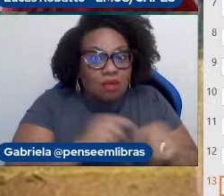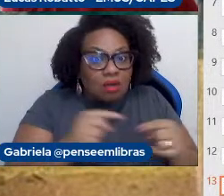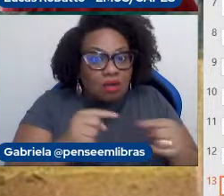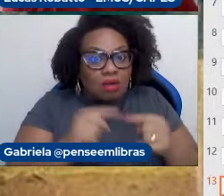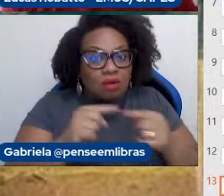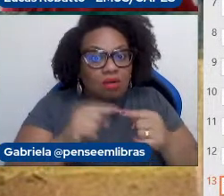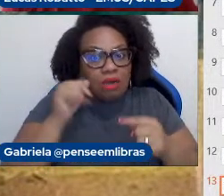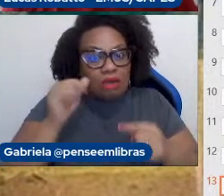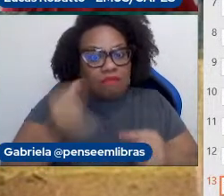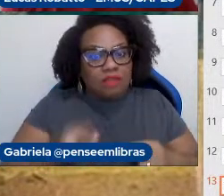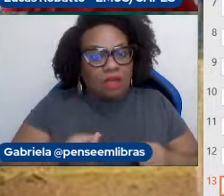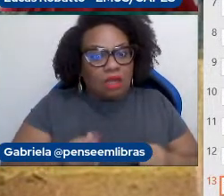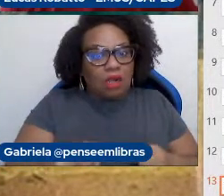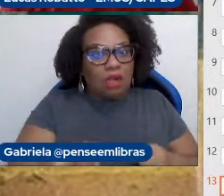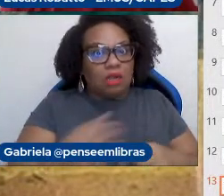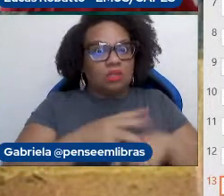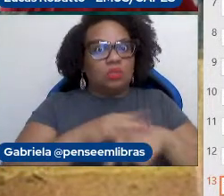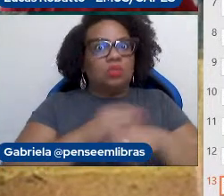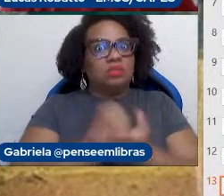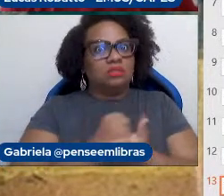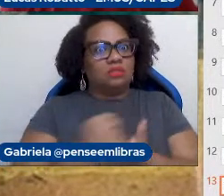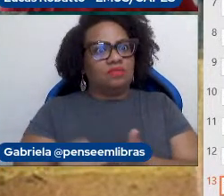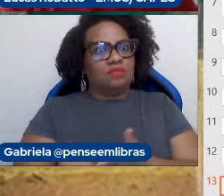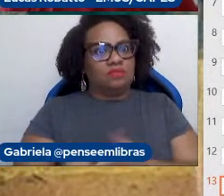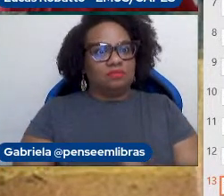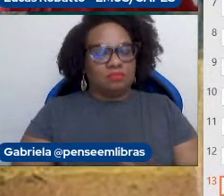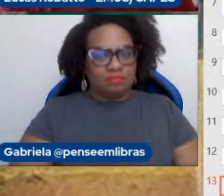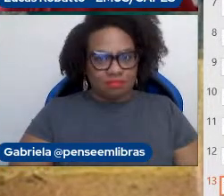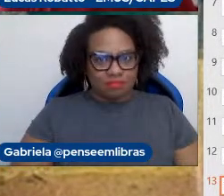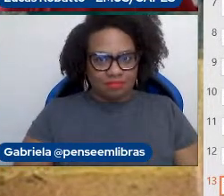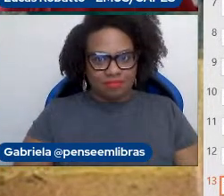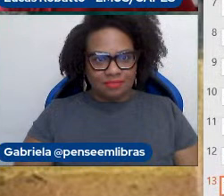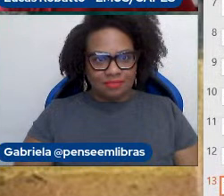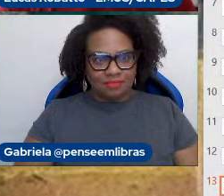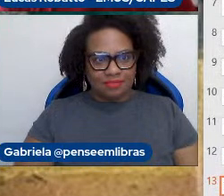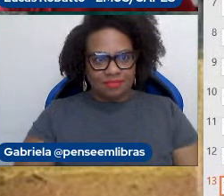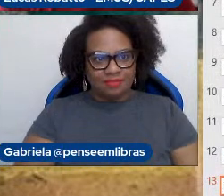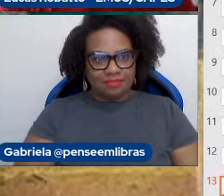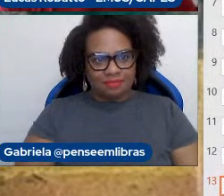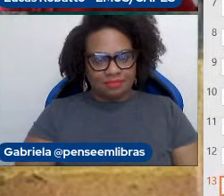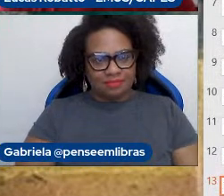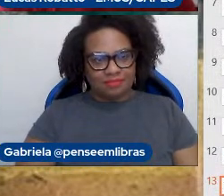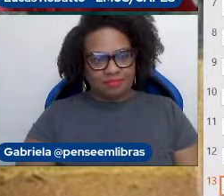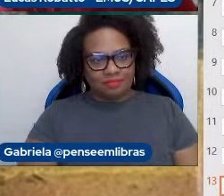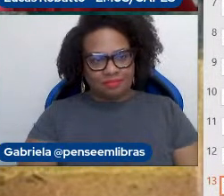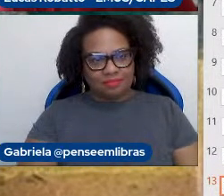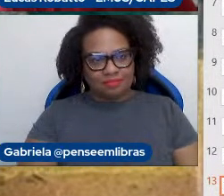cronicidade do quadro. Tem um livro recente publicado